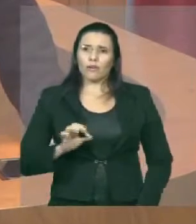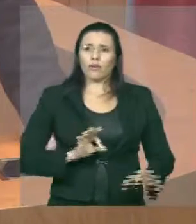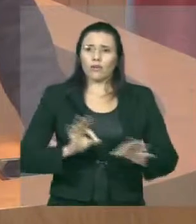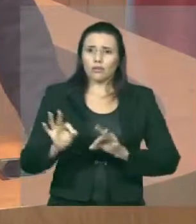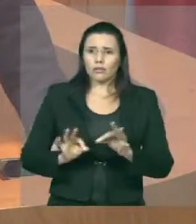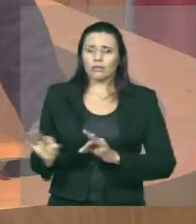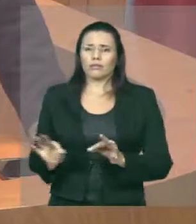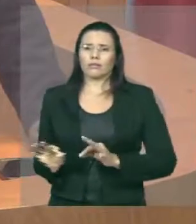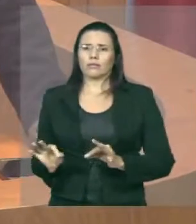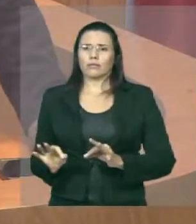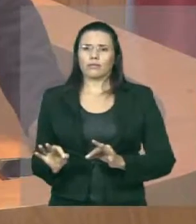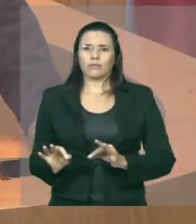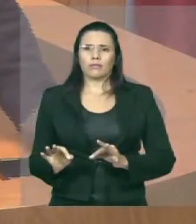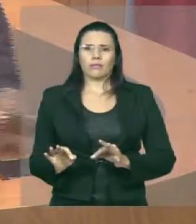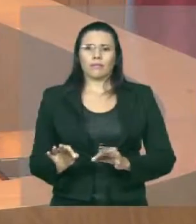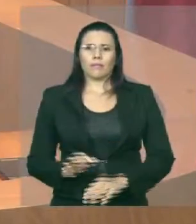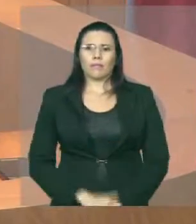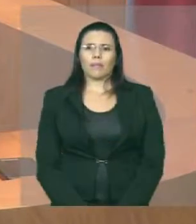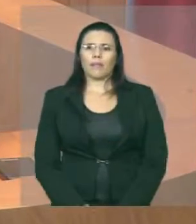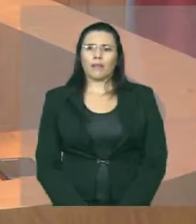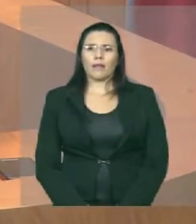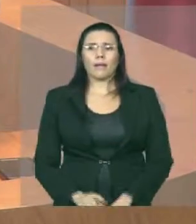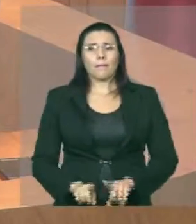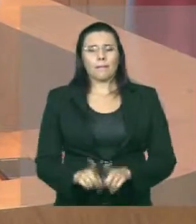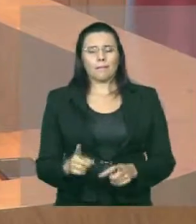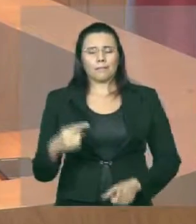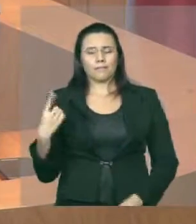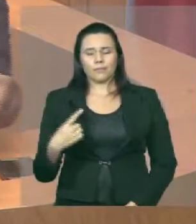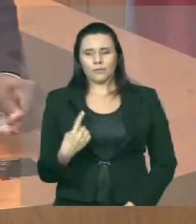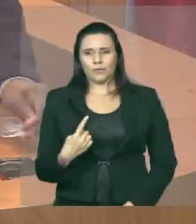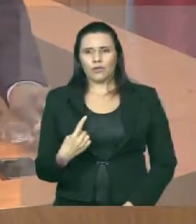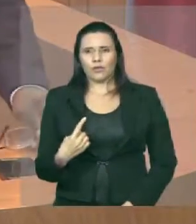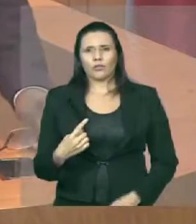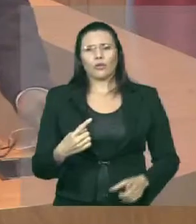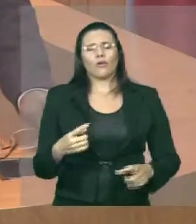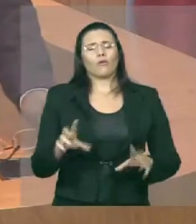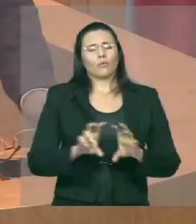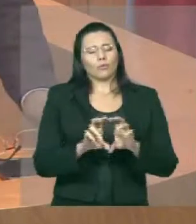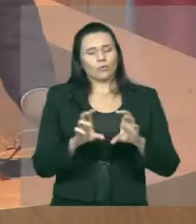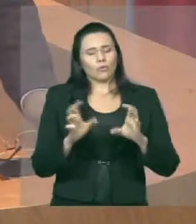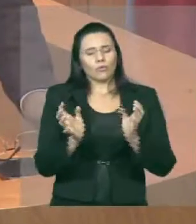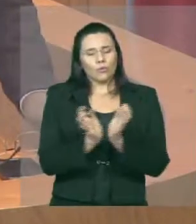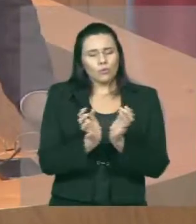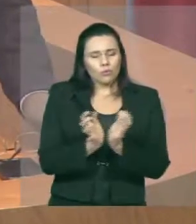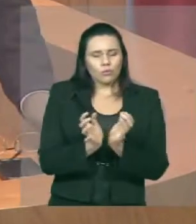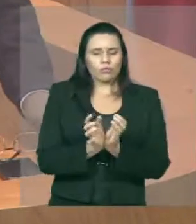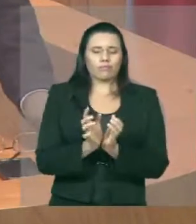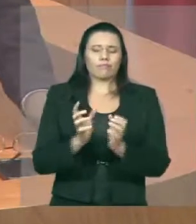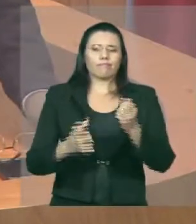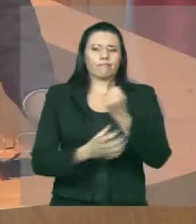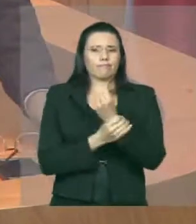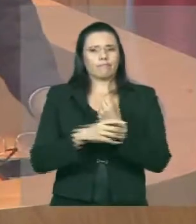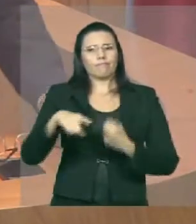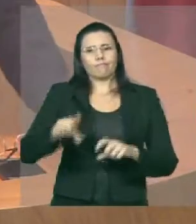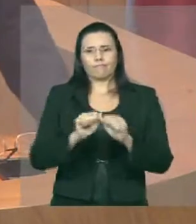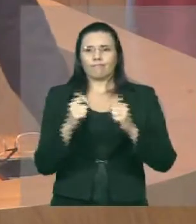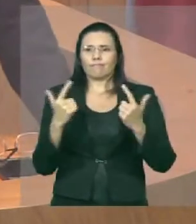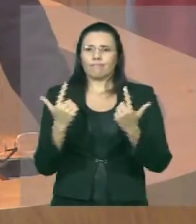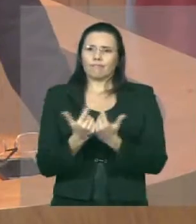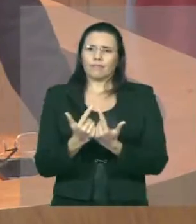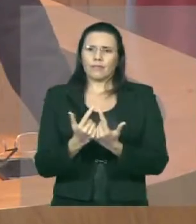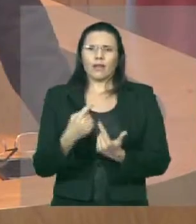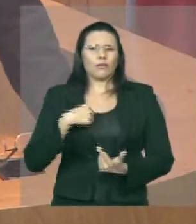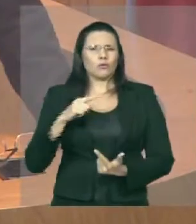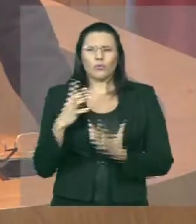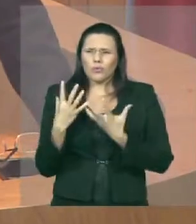positivo. Mas nós não podemos também, como Comissão de Segurança e como parlamentares dessa Casa, admitir que um